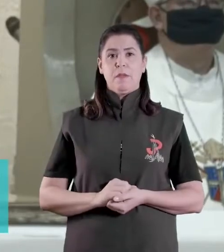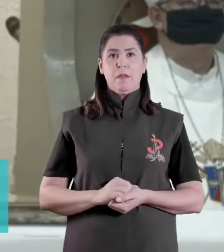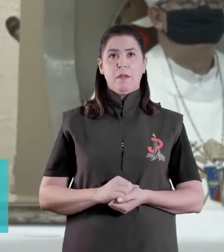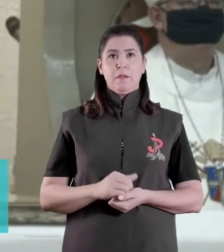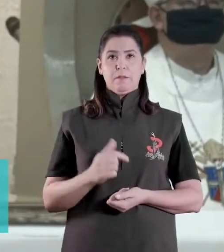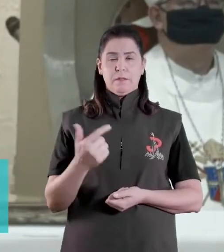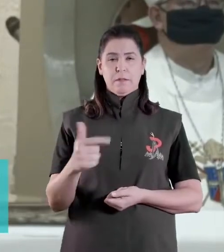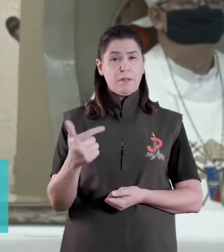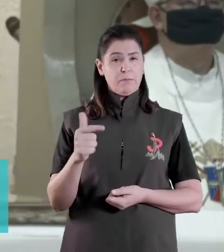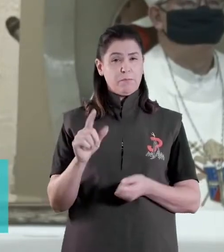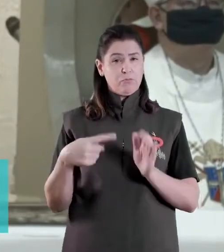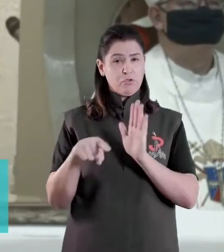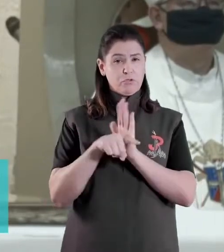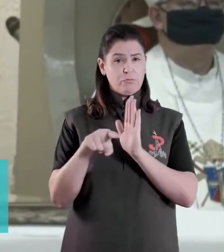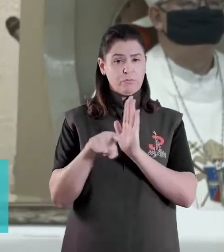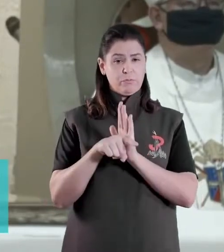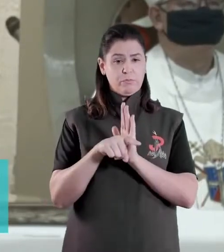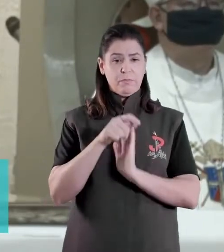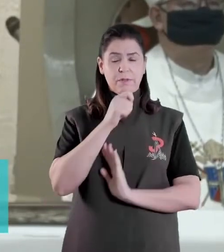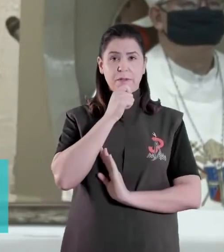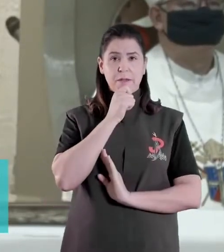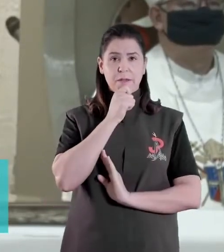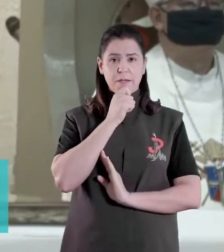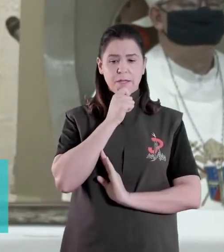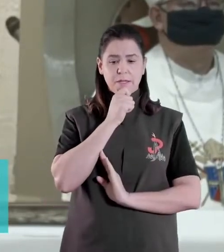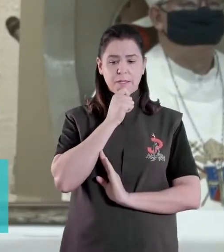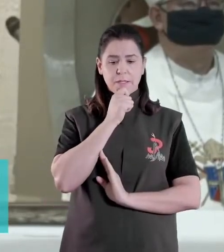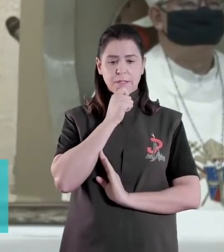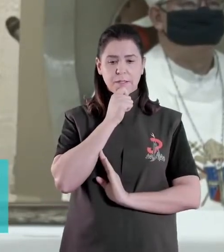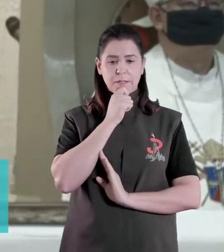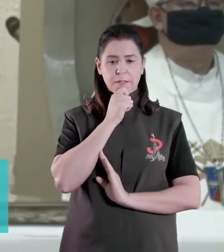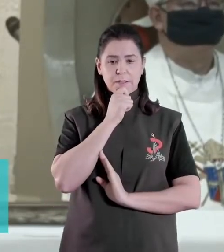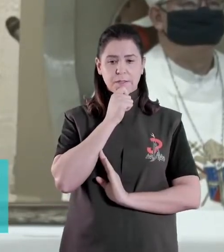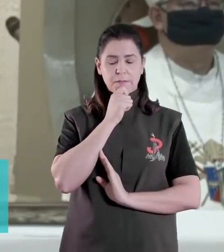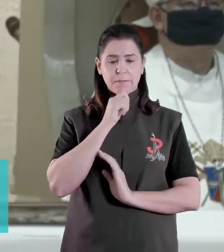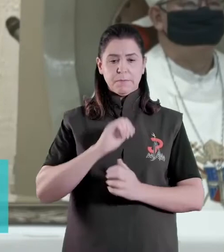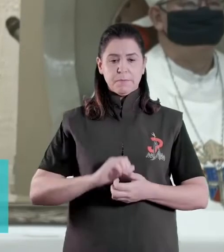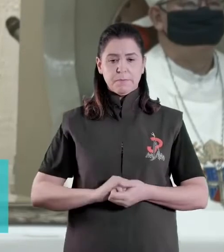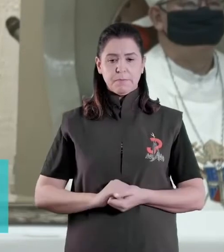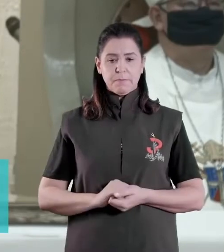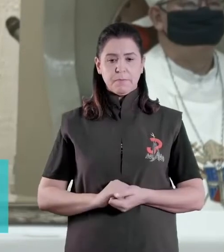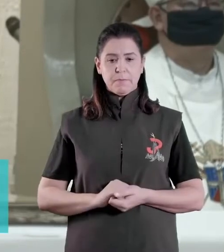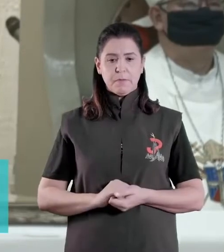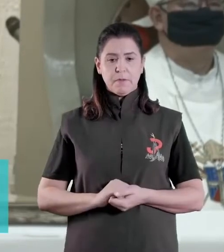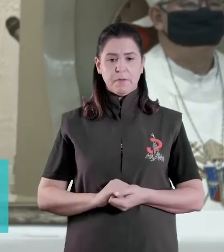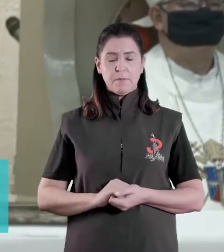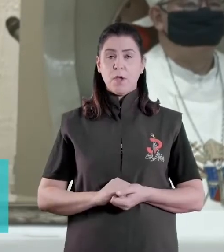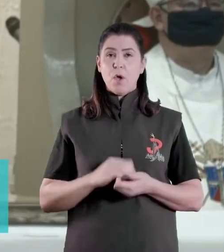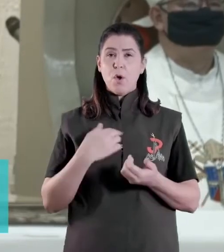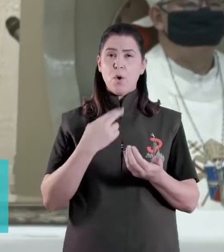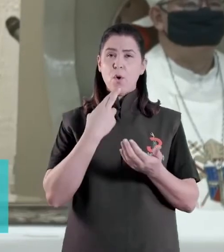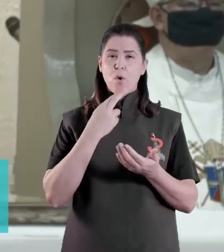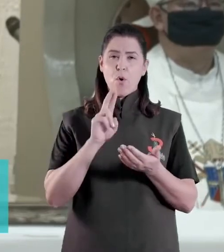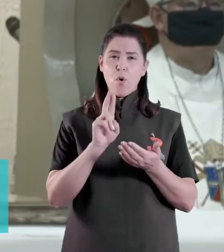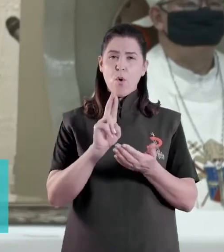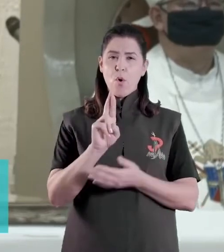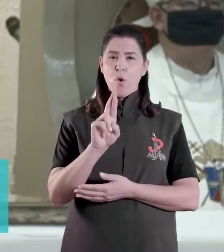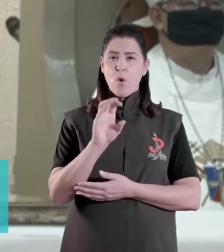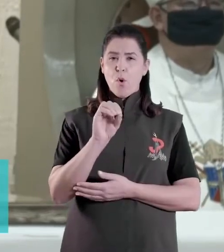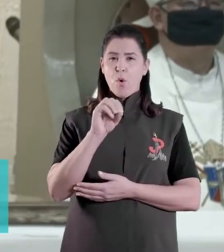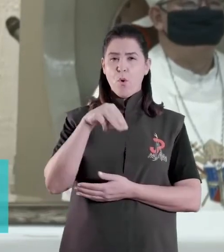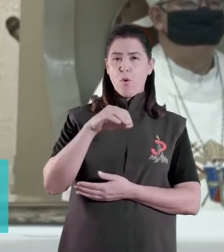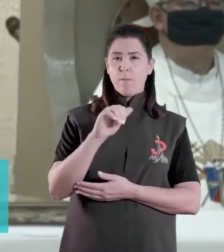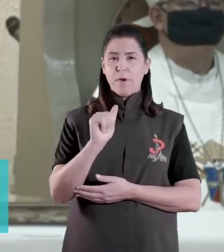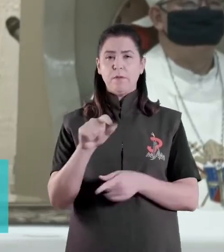chegado ainda às letras apostólicas, por meio das quais o Romano Pontífice, o Santo Padre